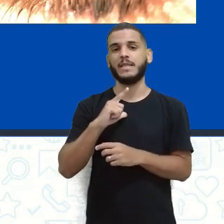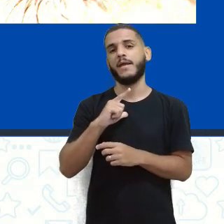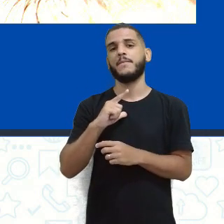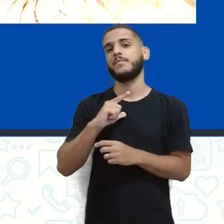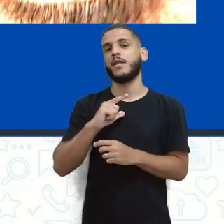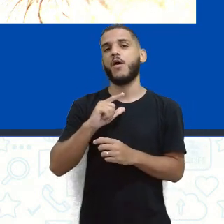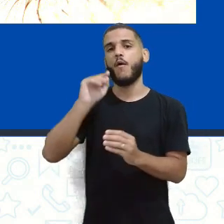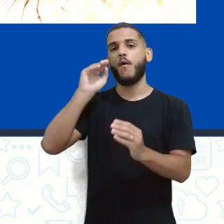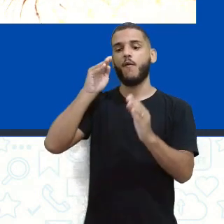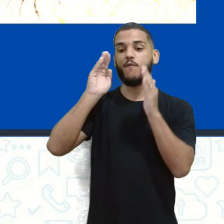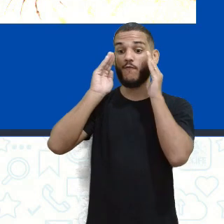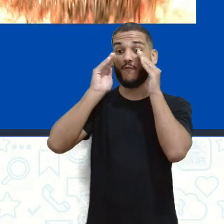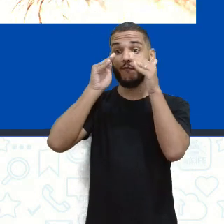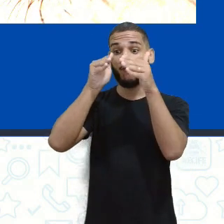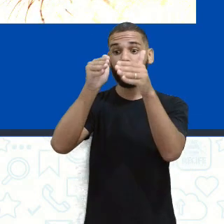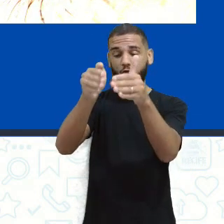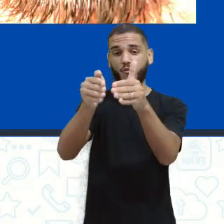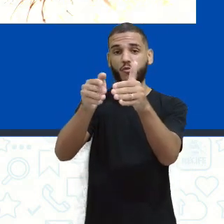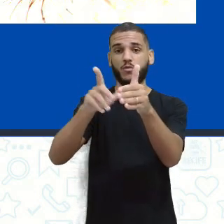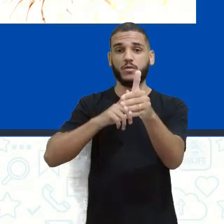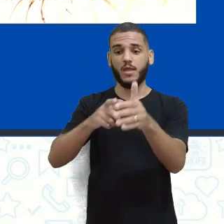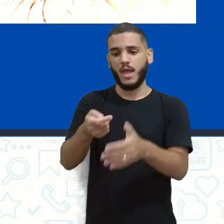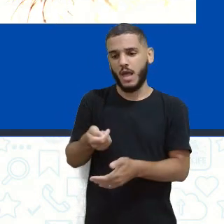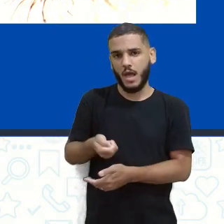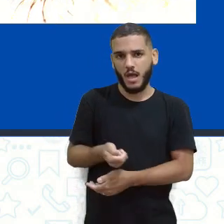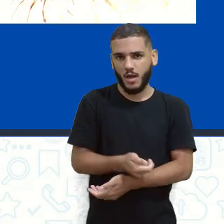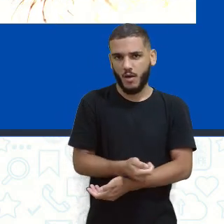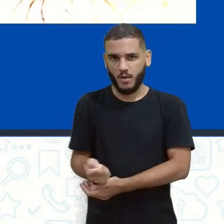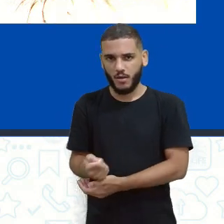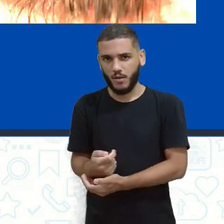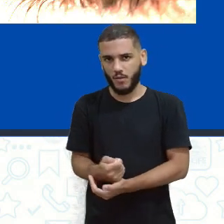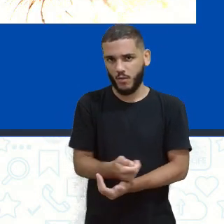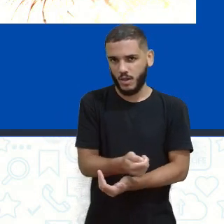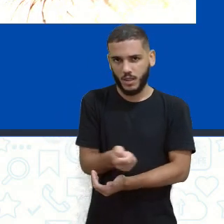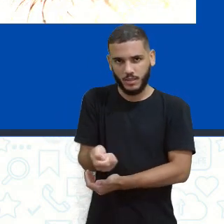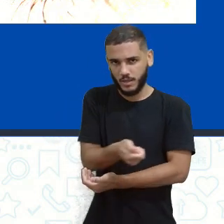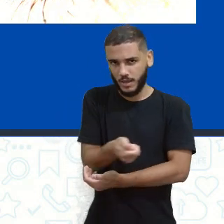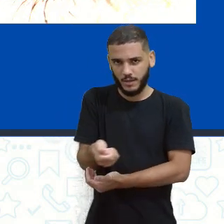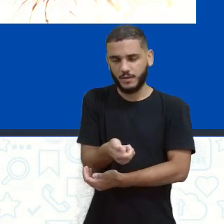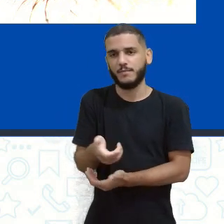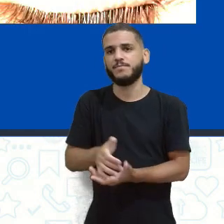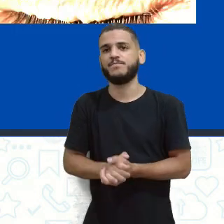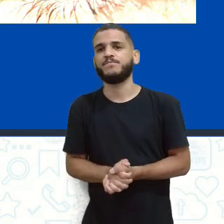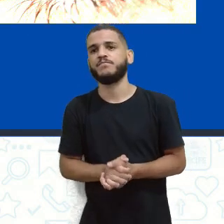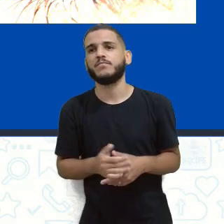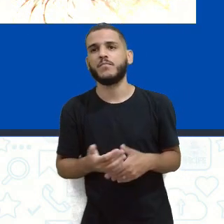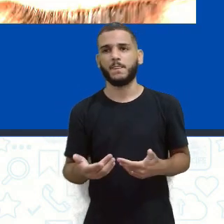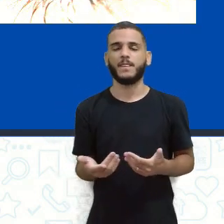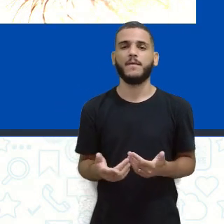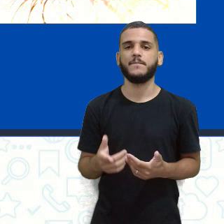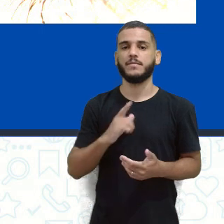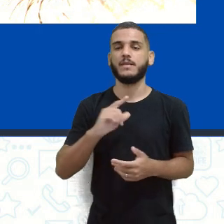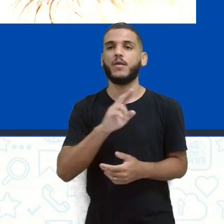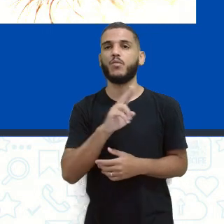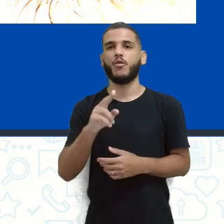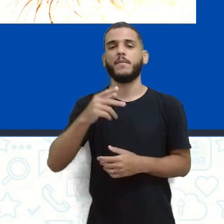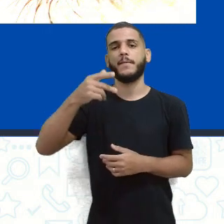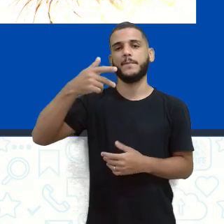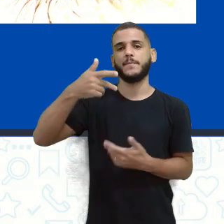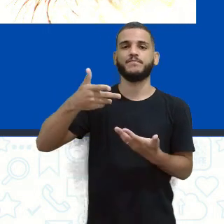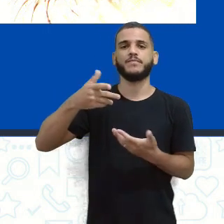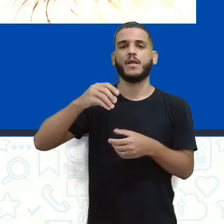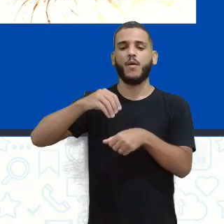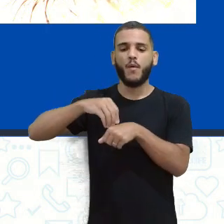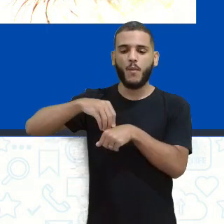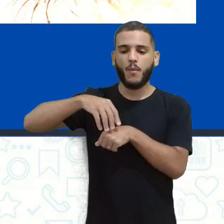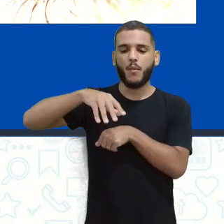que está vindo de uma lanterna. E lá em cima tem assim, propagação retilínea da luz. Gente,